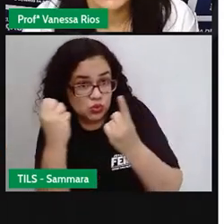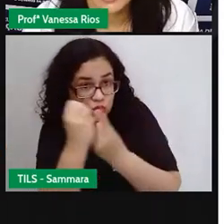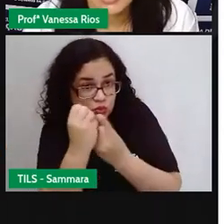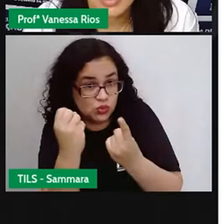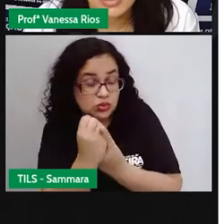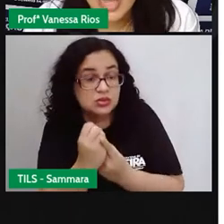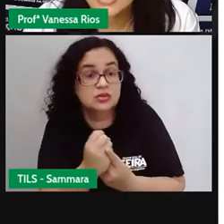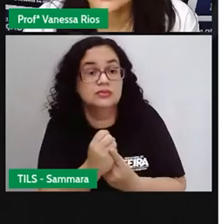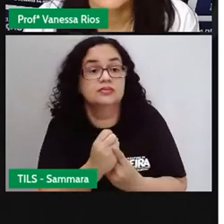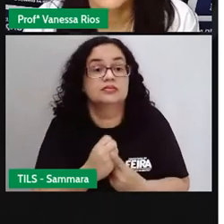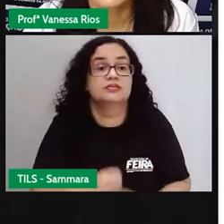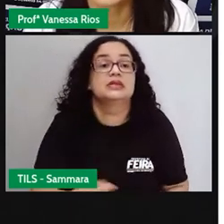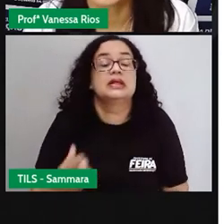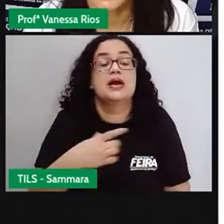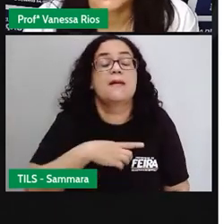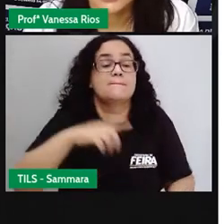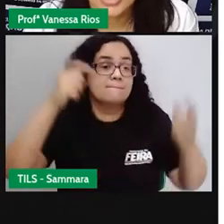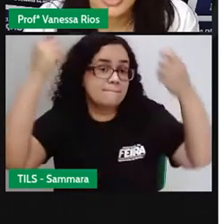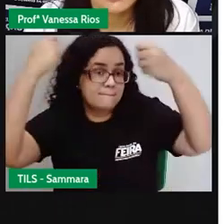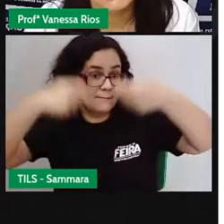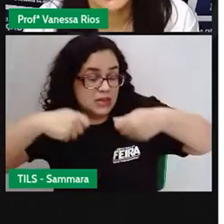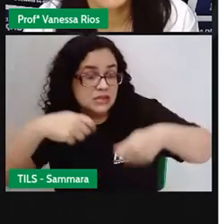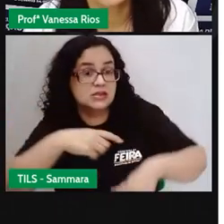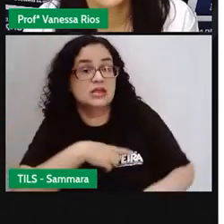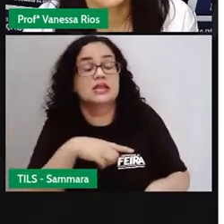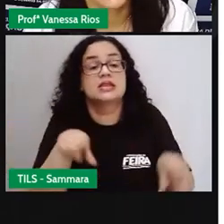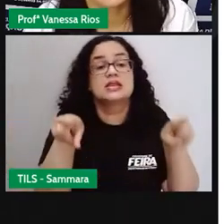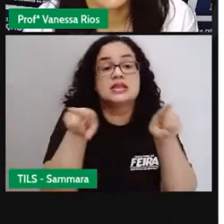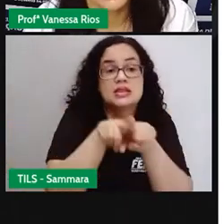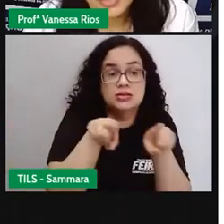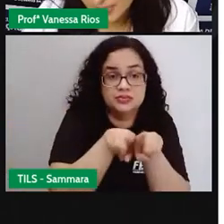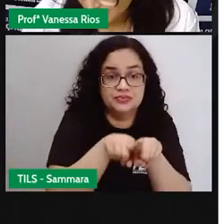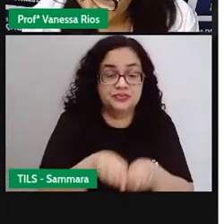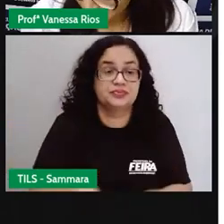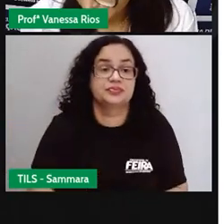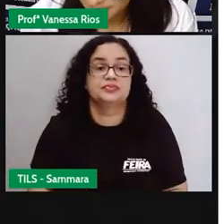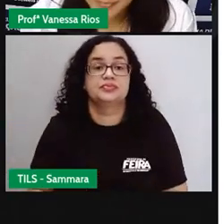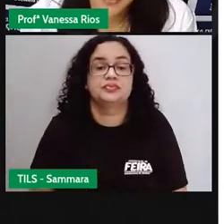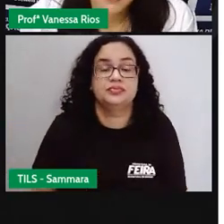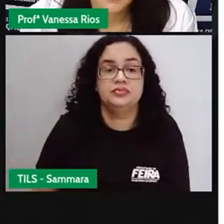numa sociedade e que precisam agir aí também como cidadãos.